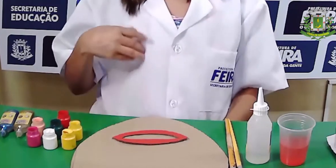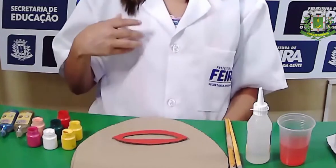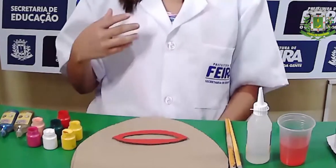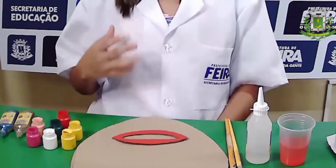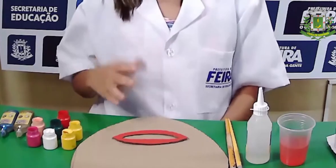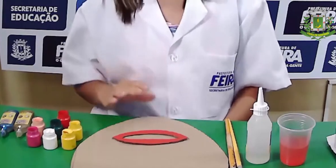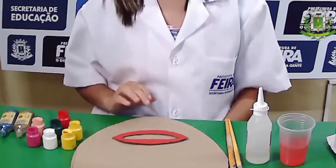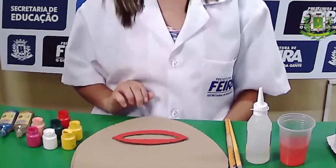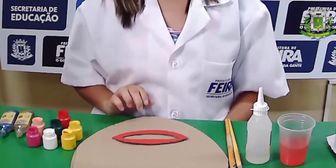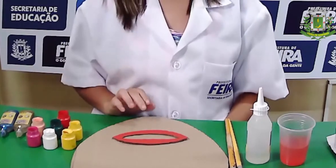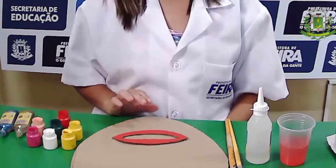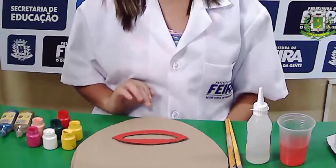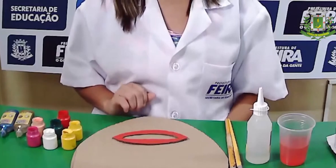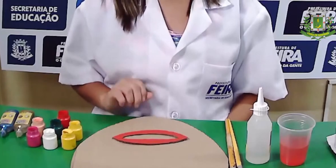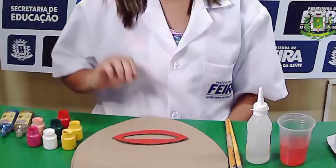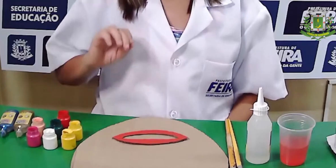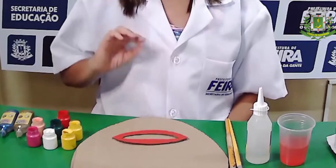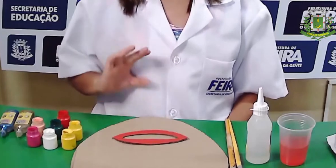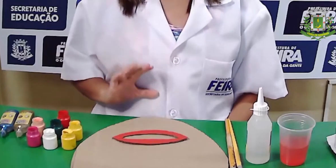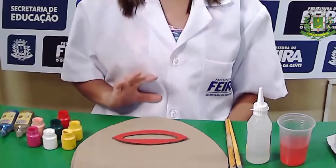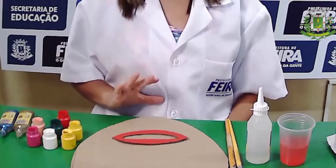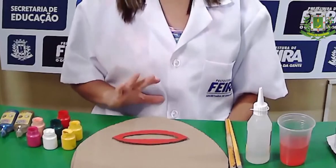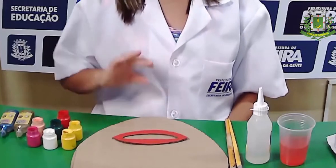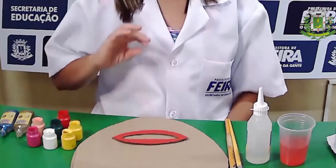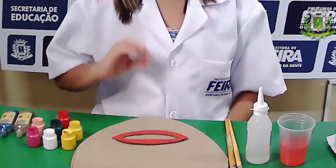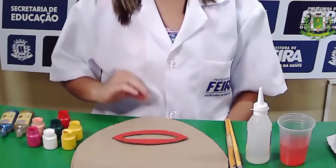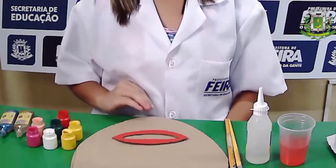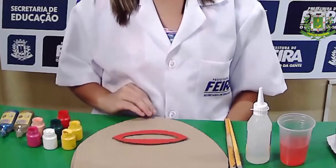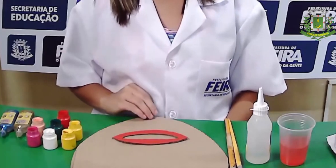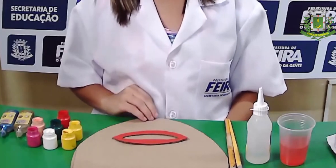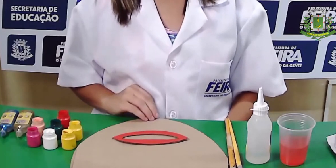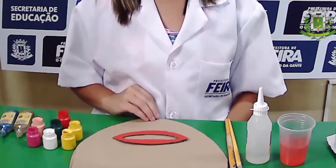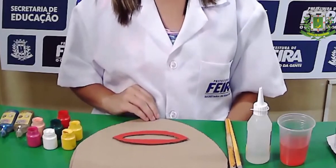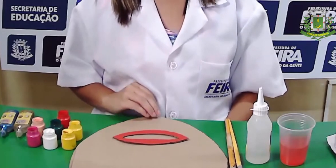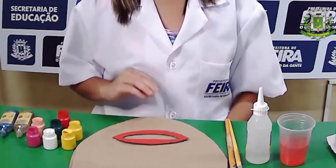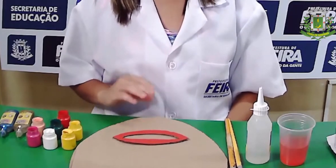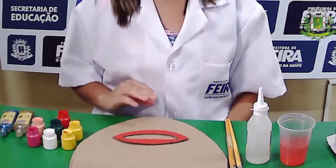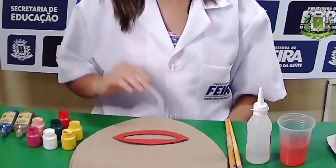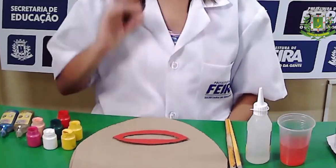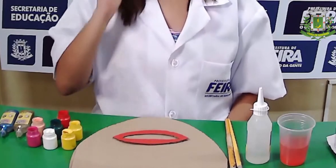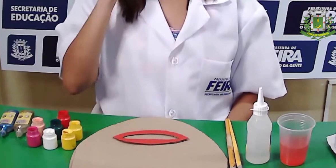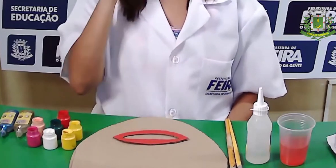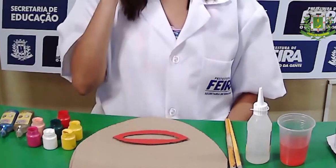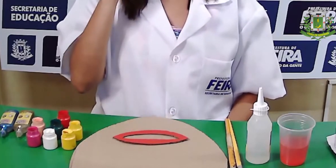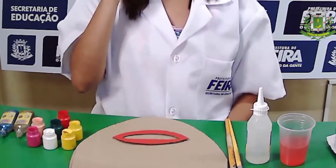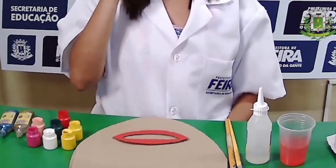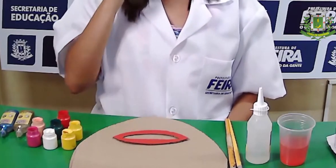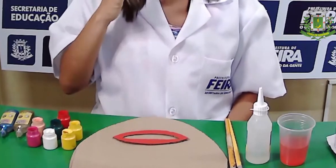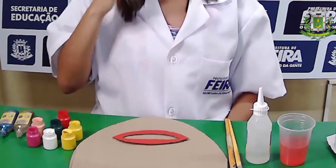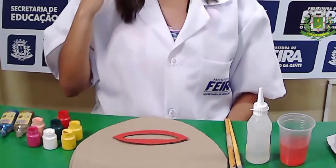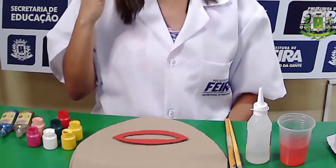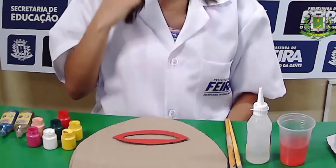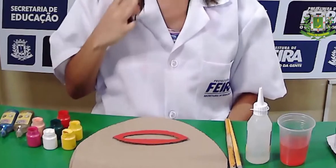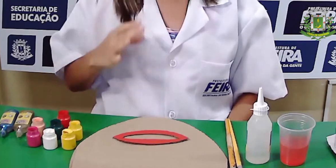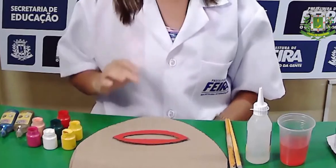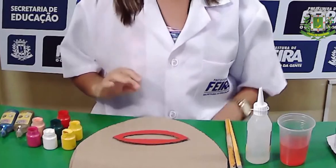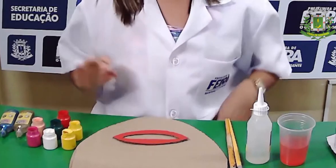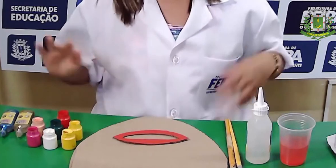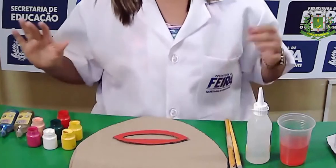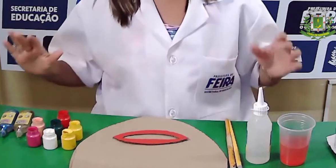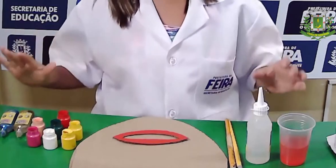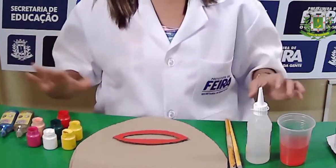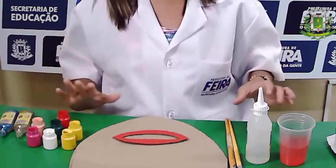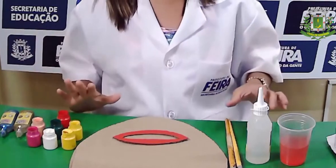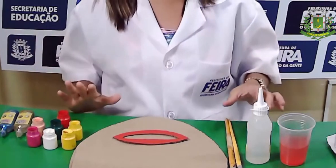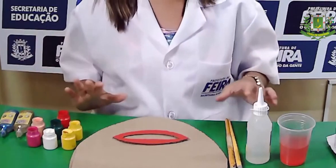Então, segundo ano, vamos lá para o momento aí da nossa produção. Agora vocês não estão me vendo,